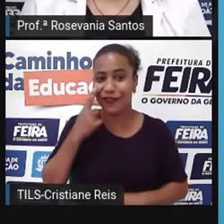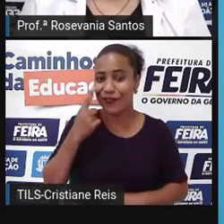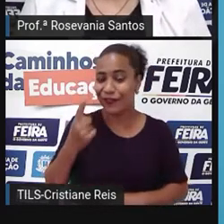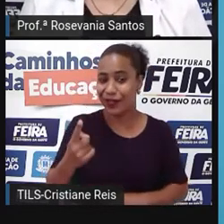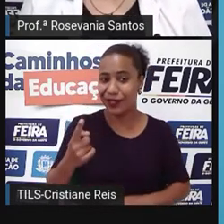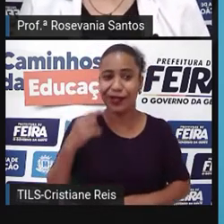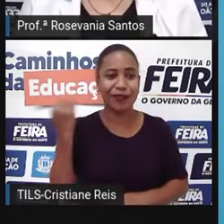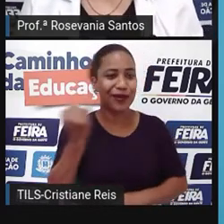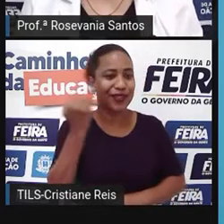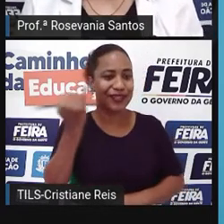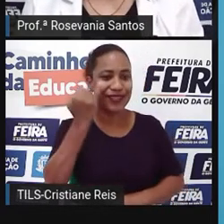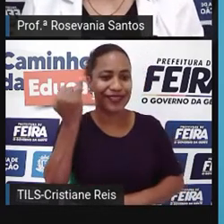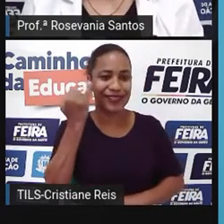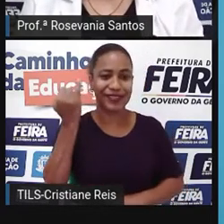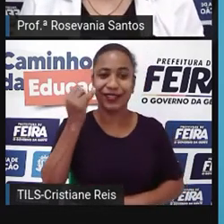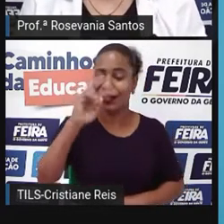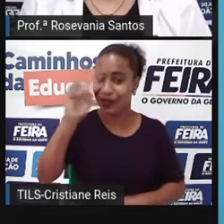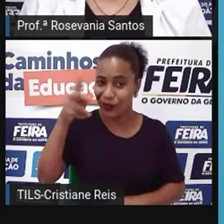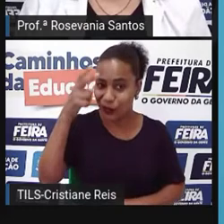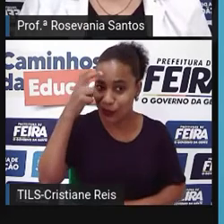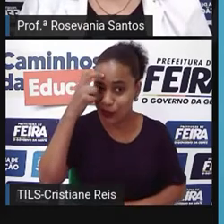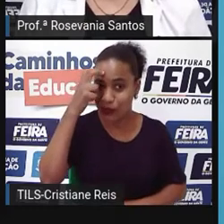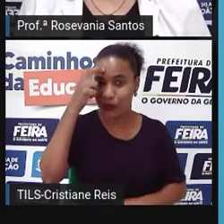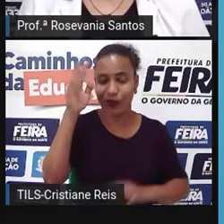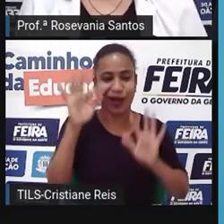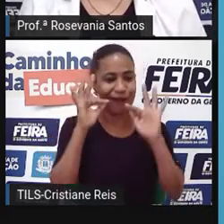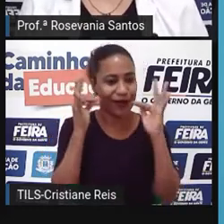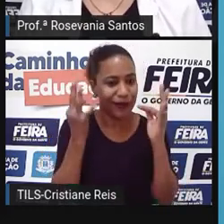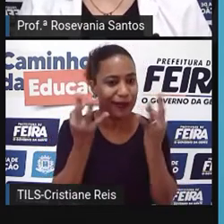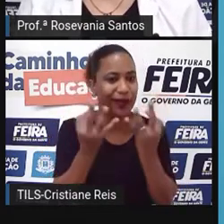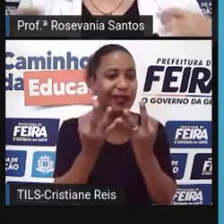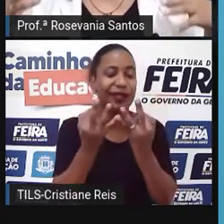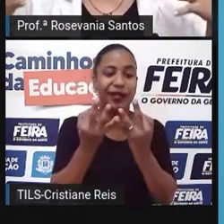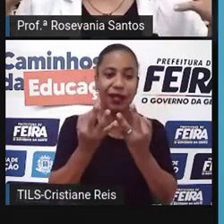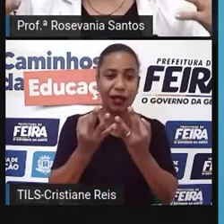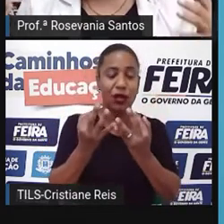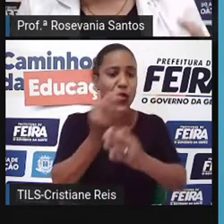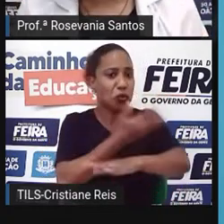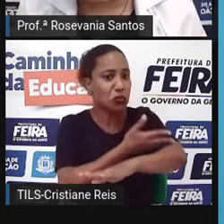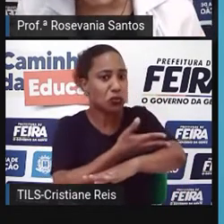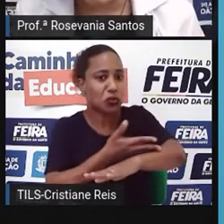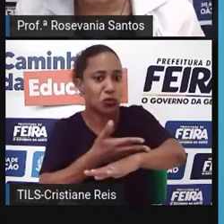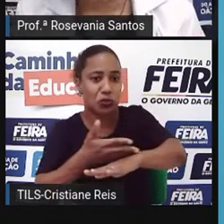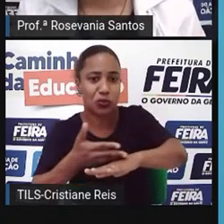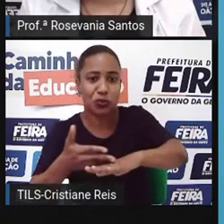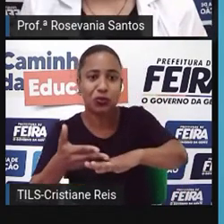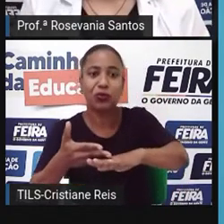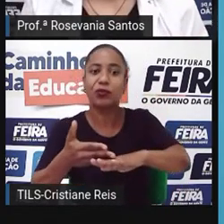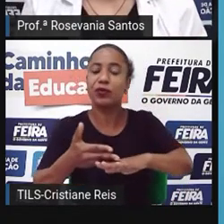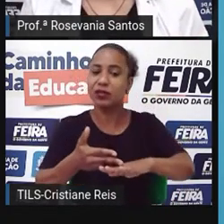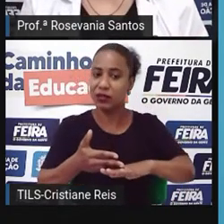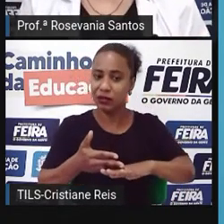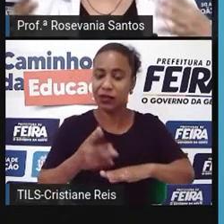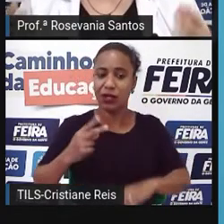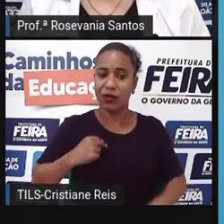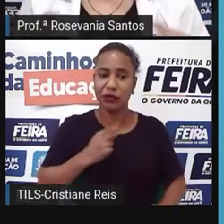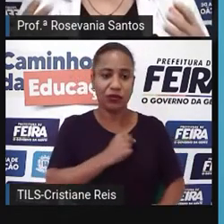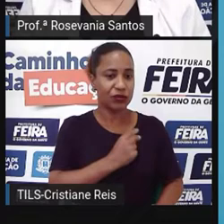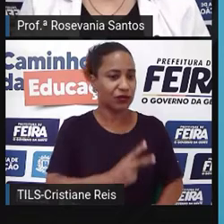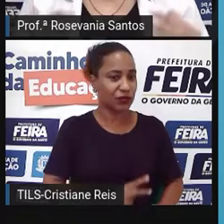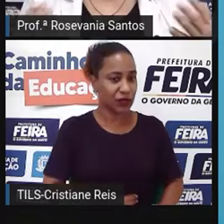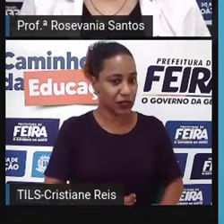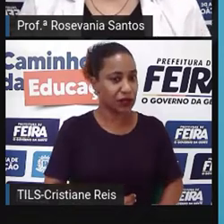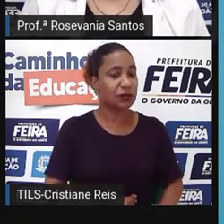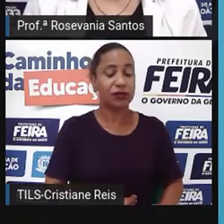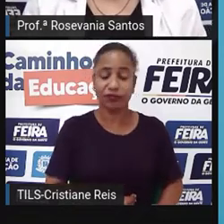família, a importância das suas tradições, eles fazem questão de deixar claro em quase